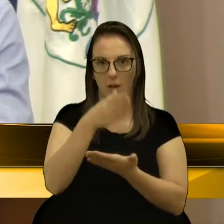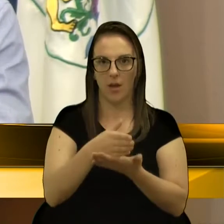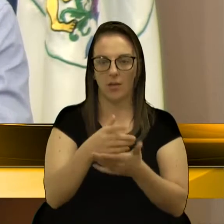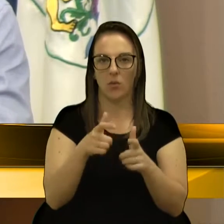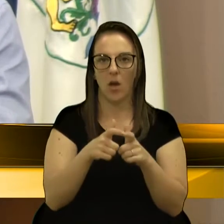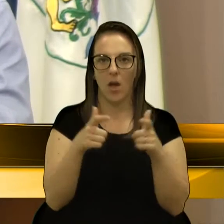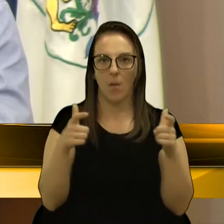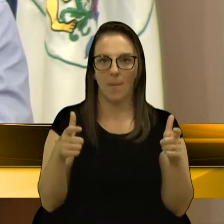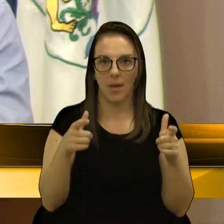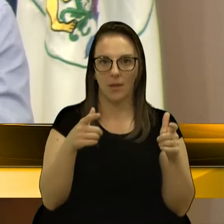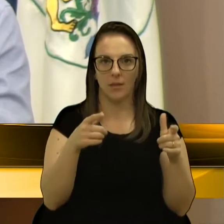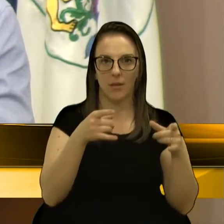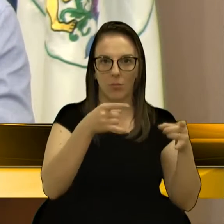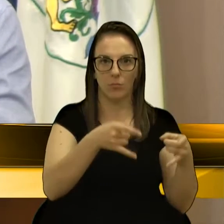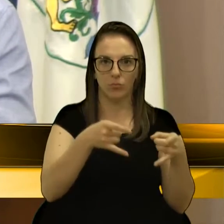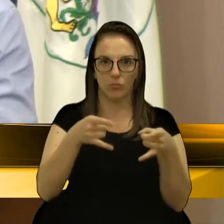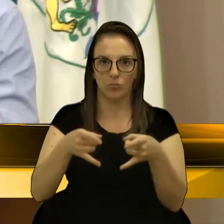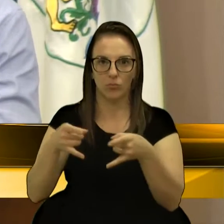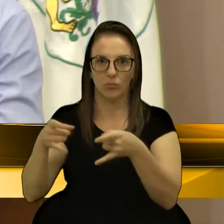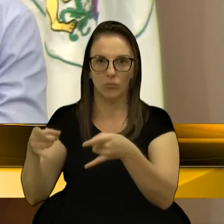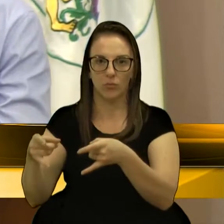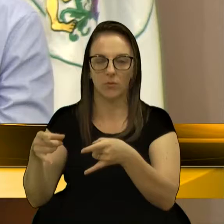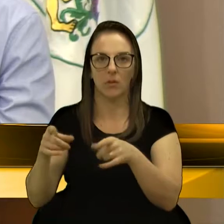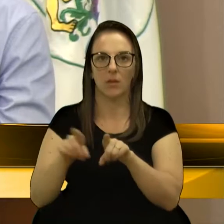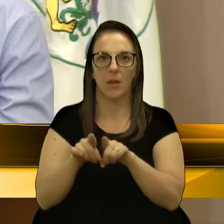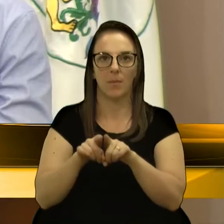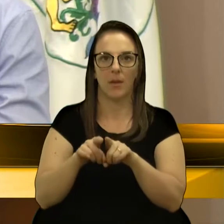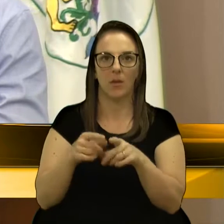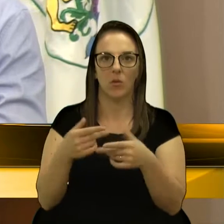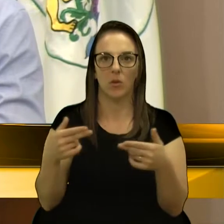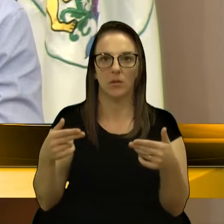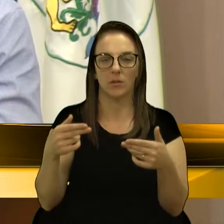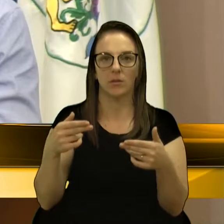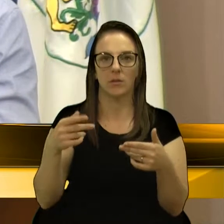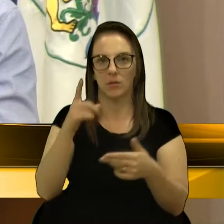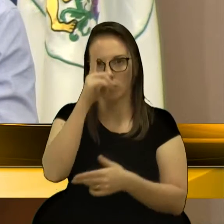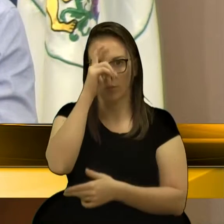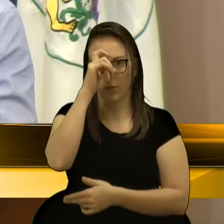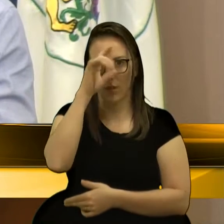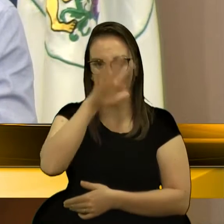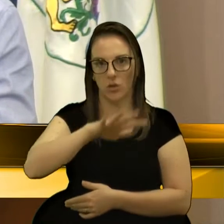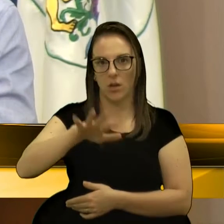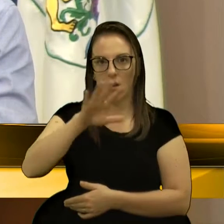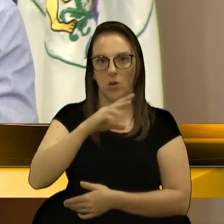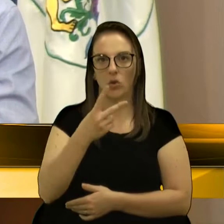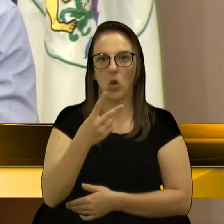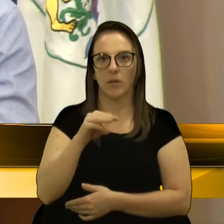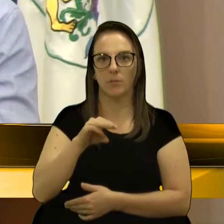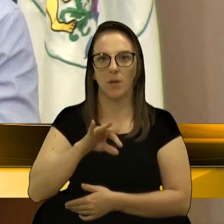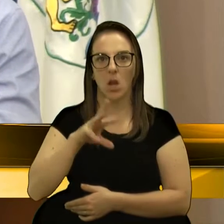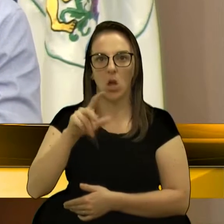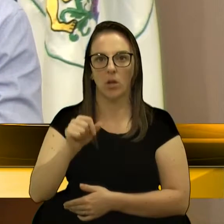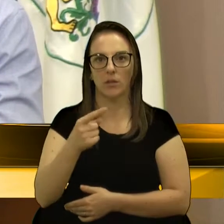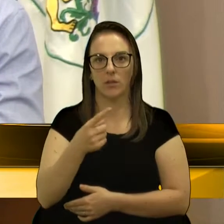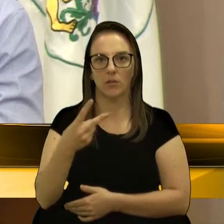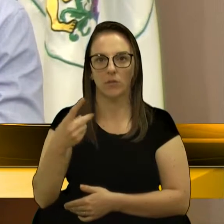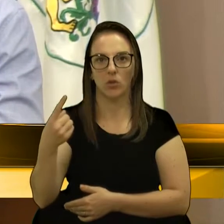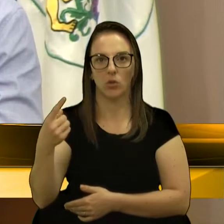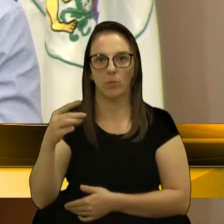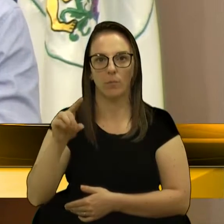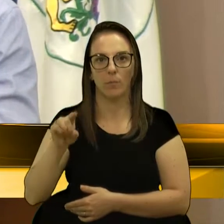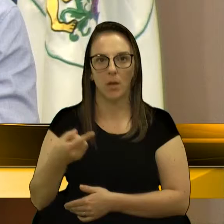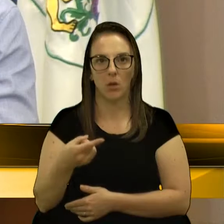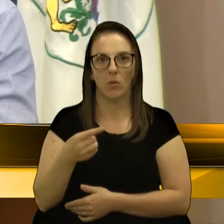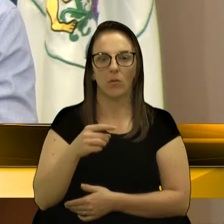leitos pessoal e instrumentação. Hospital Geral, 2 milhões e 121 mil. Hospital Pampéia, 1 milhão e